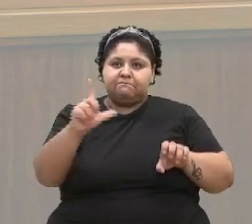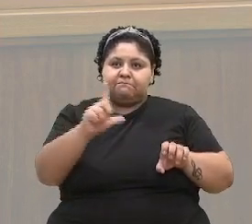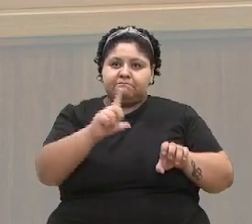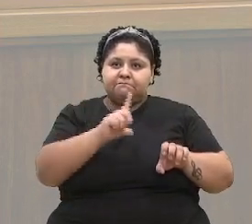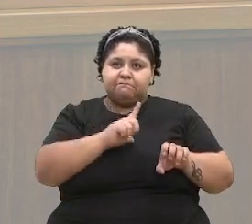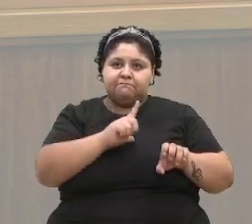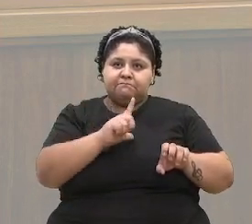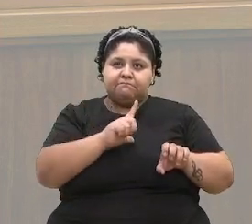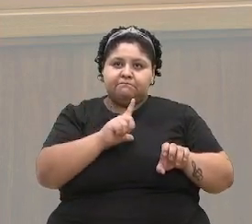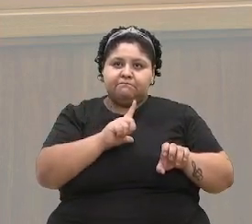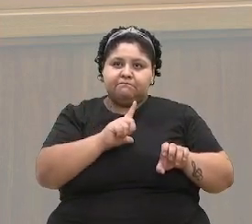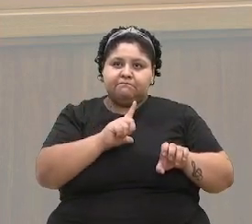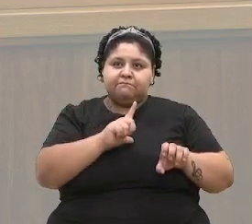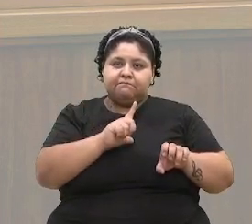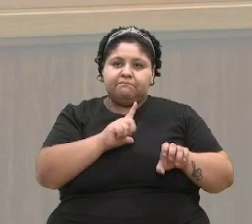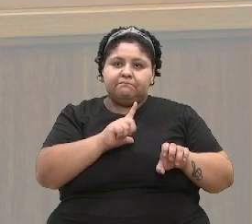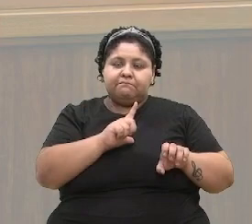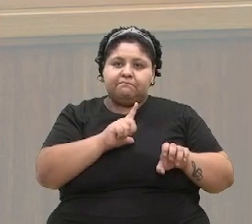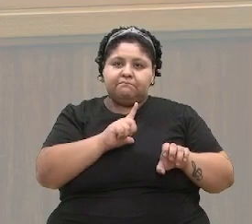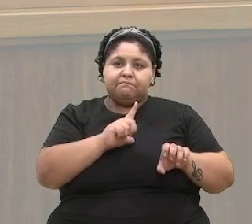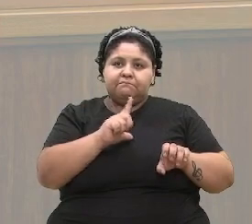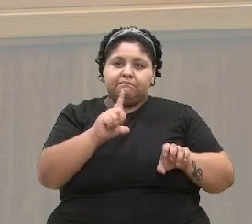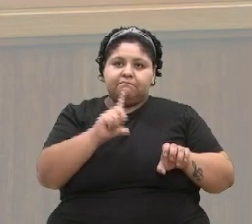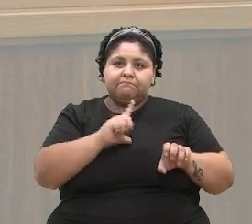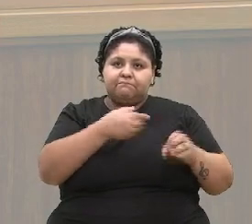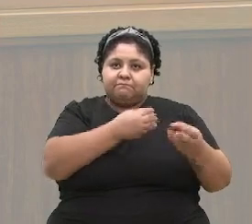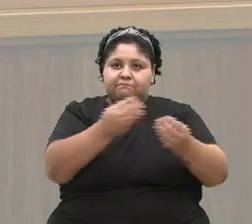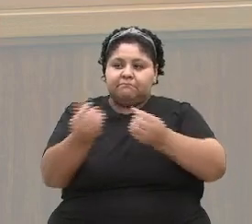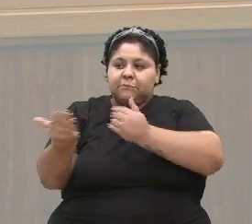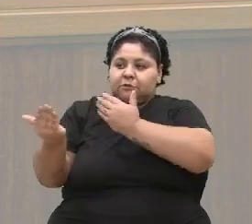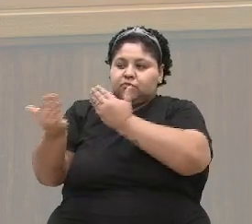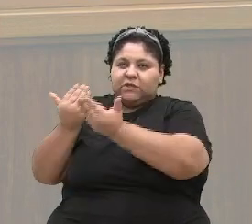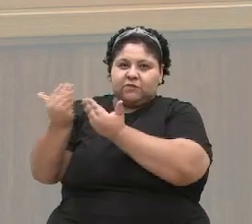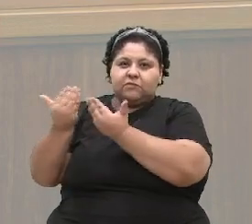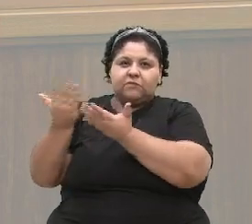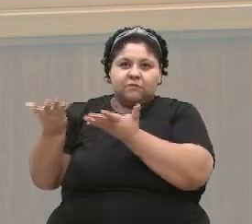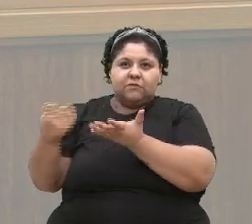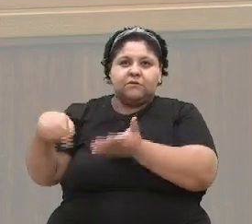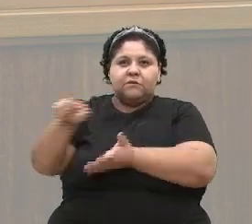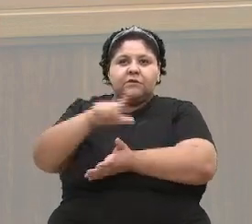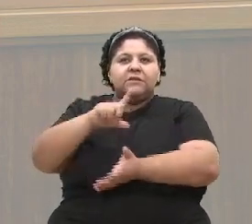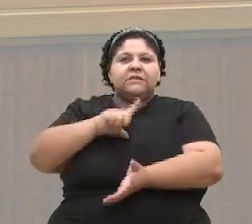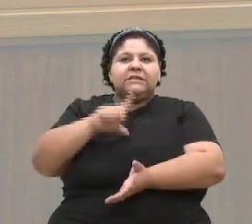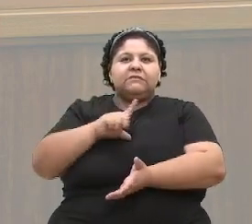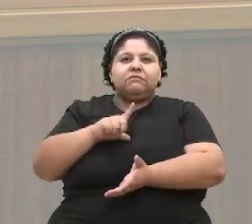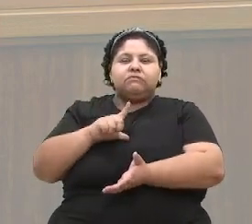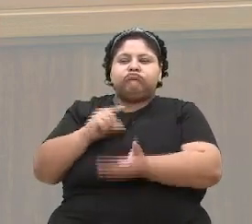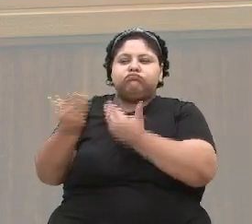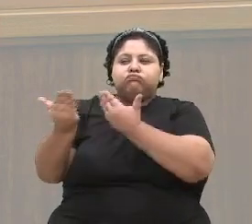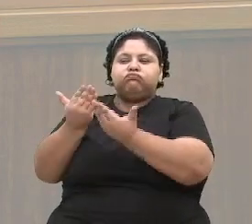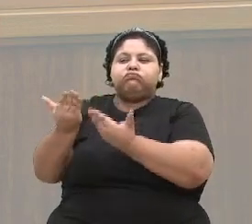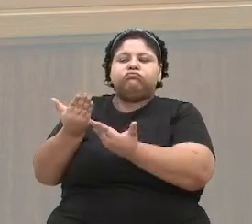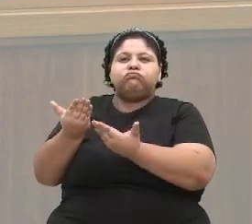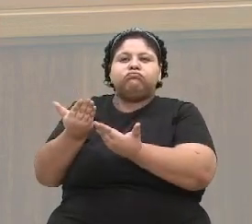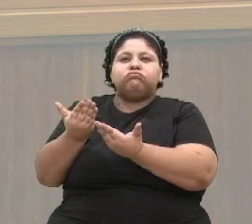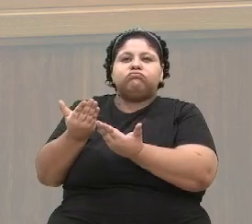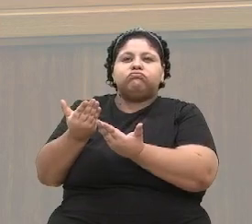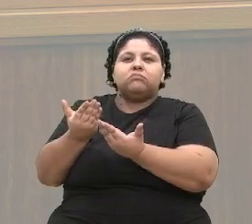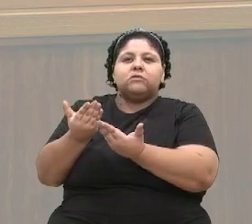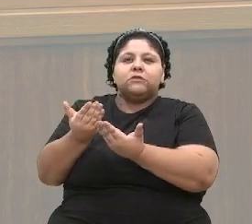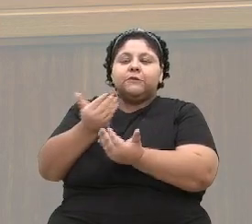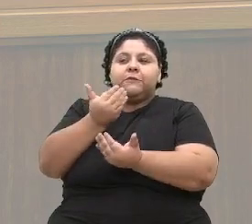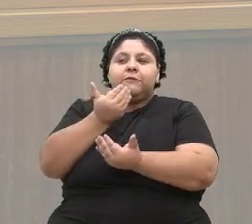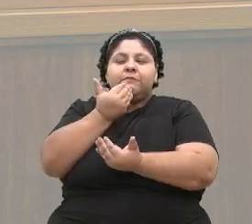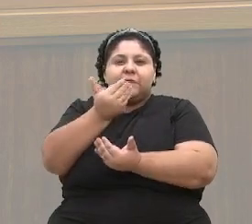possível. Já lhe concedo, vereador. Teve muitas dúvidas, a gente teve muitos questionamentos que foram levantados